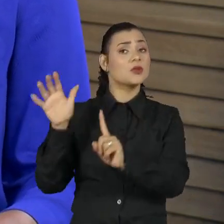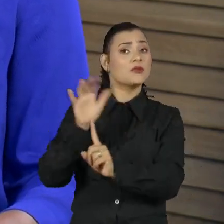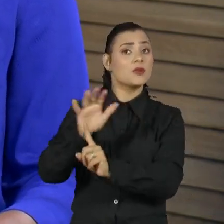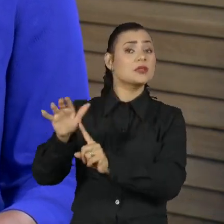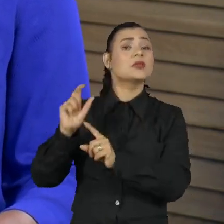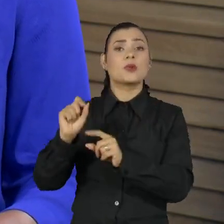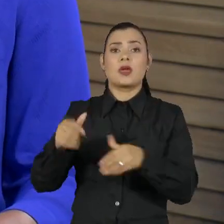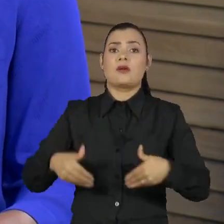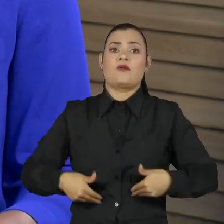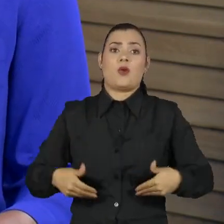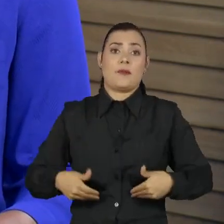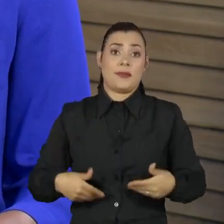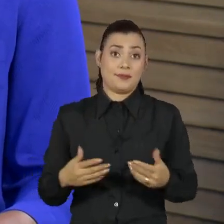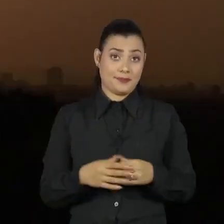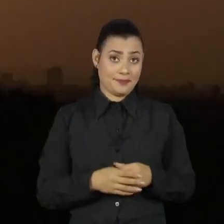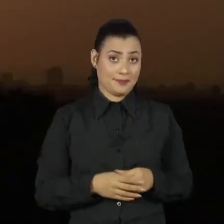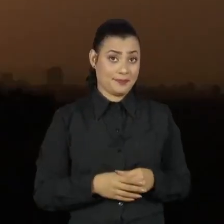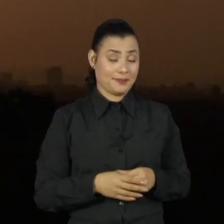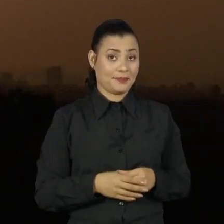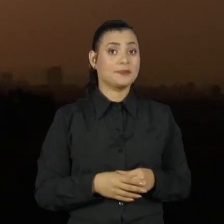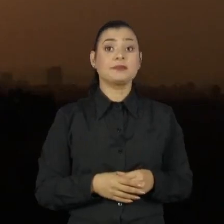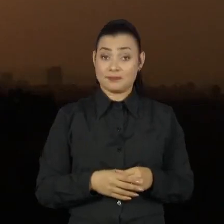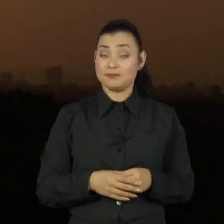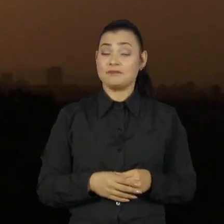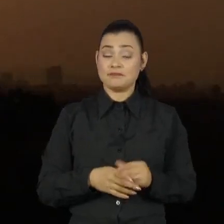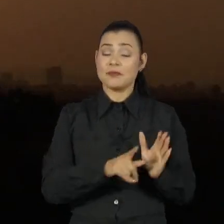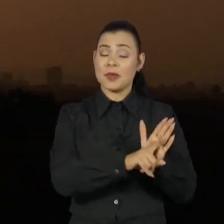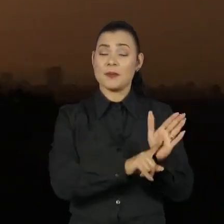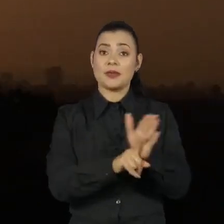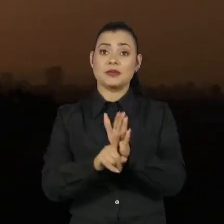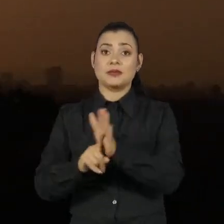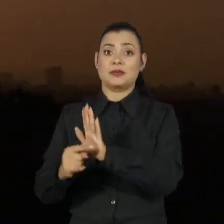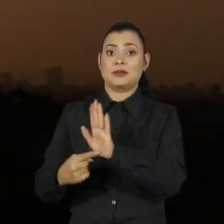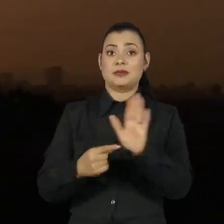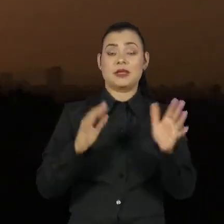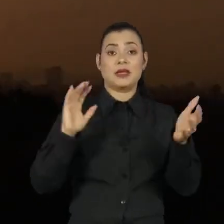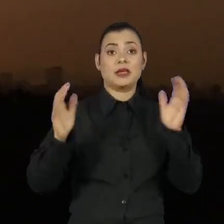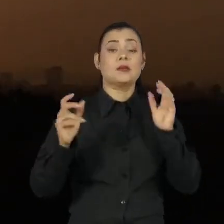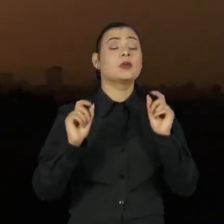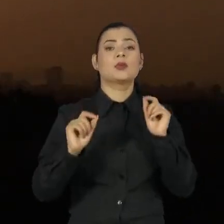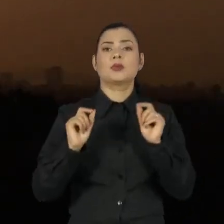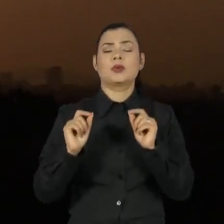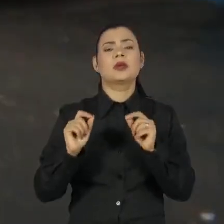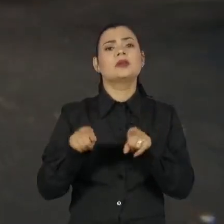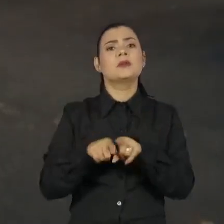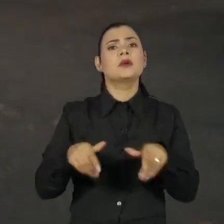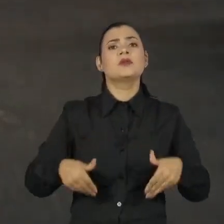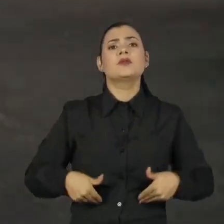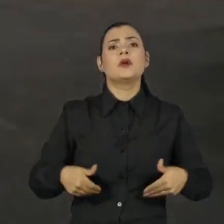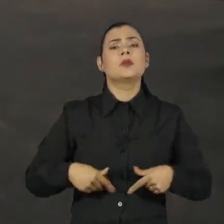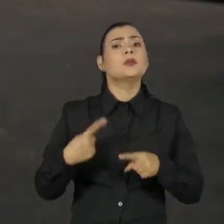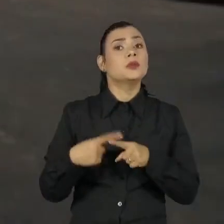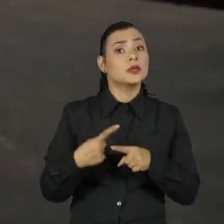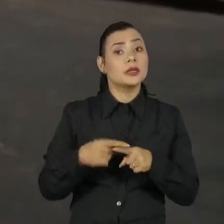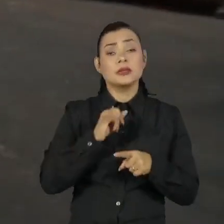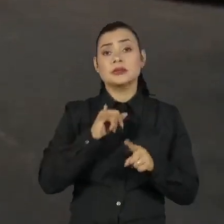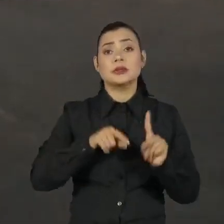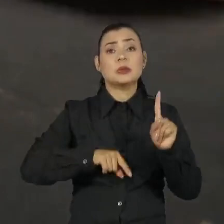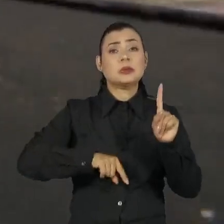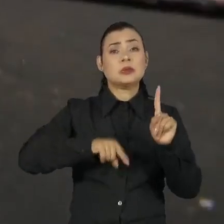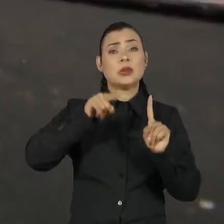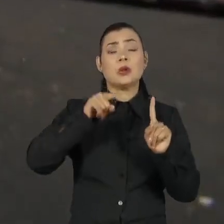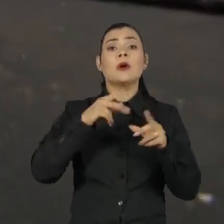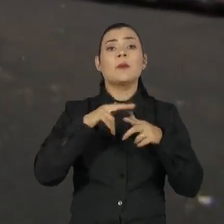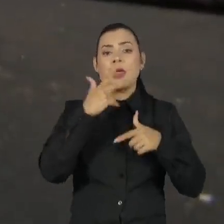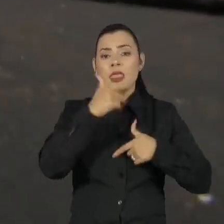insegurança alimentar. A pesquisa relaciona o clima à insegurança alimentar. Se à medida que a temperatura aumenta ou